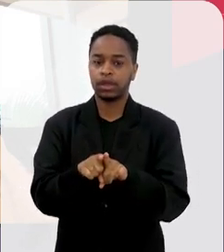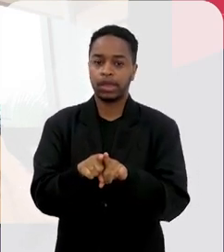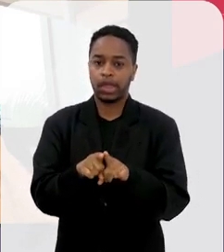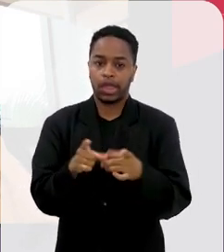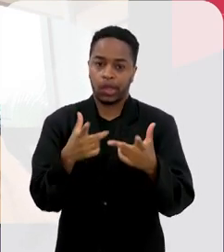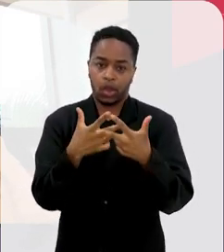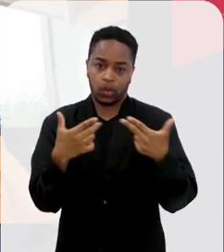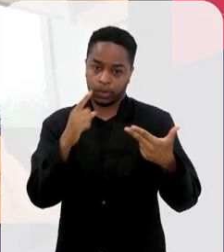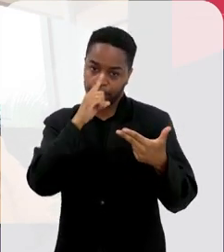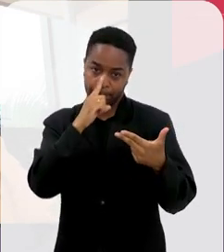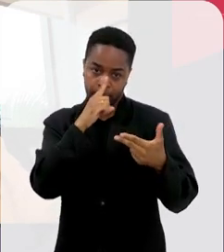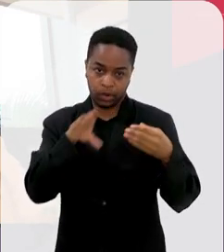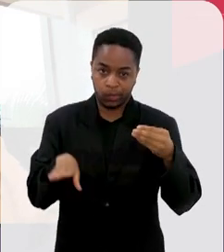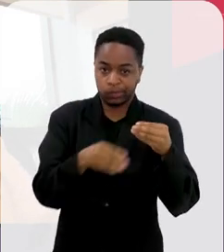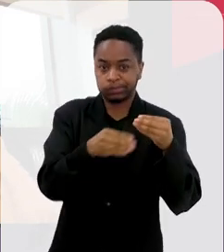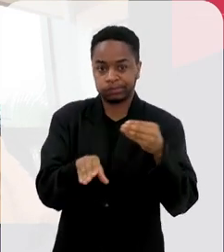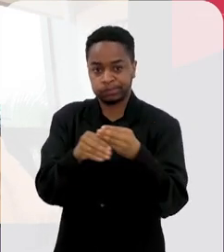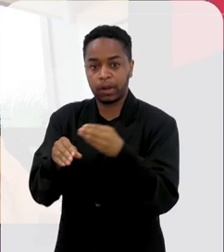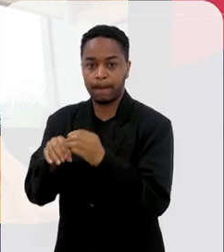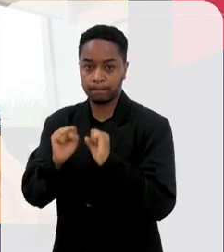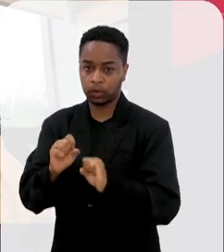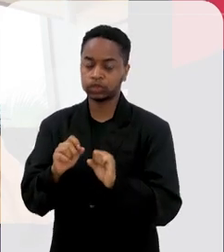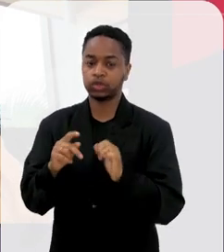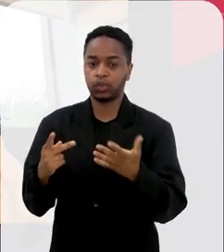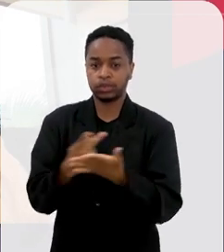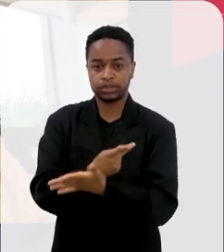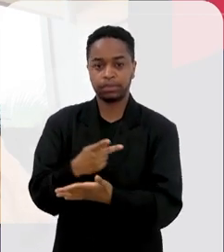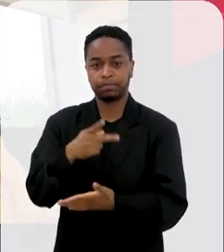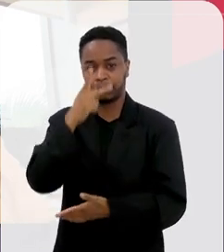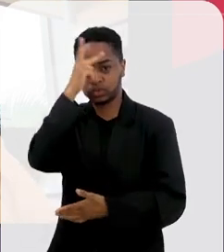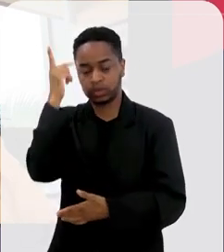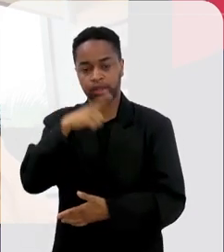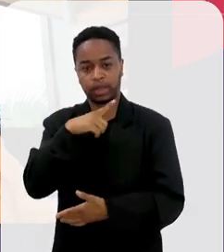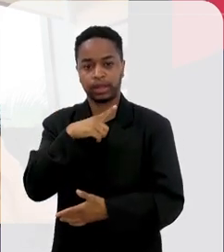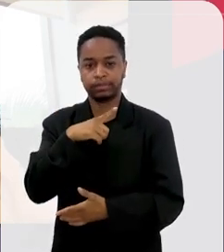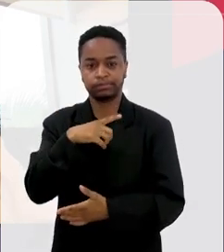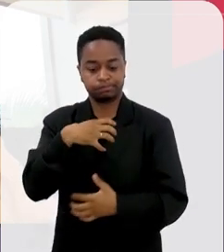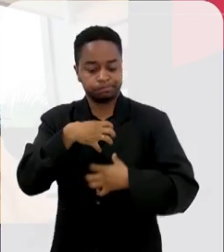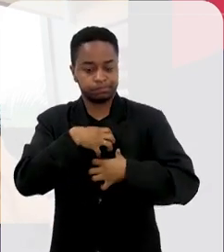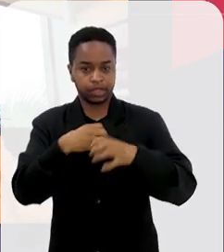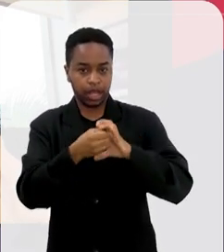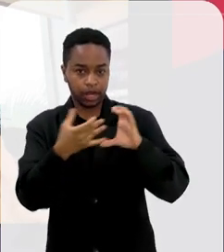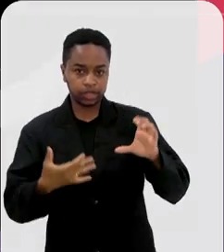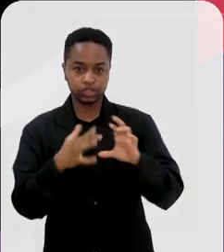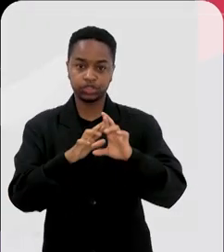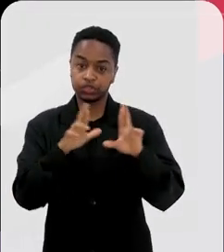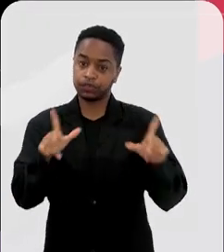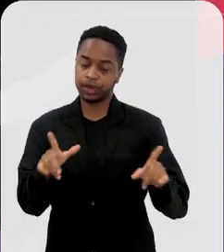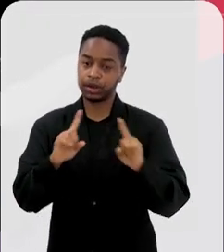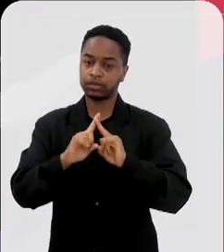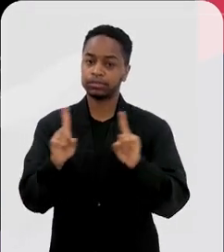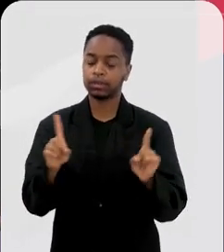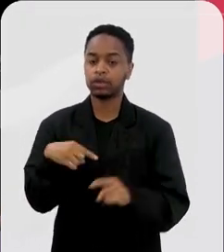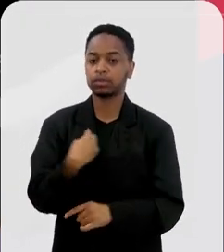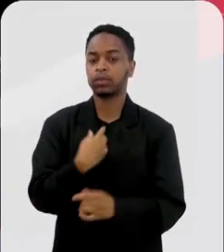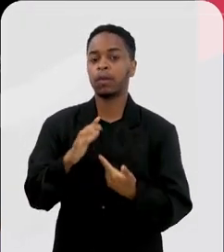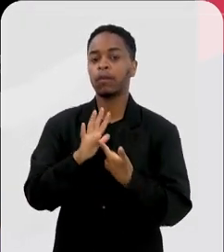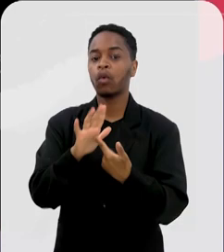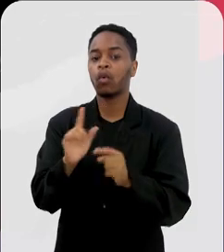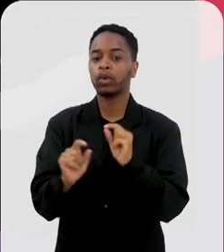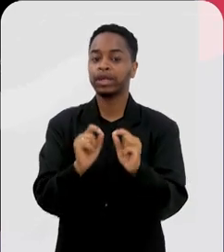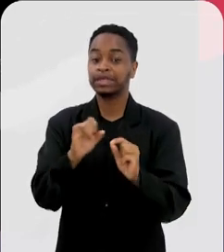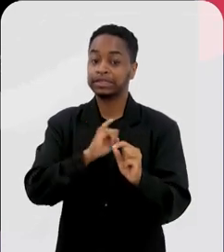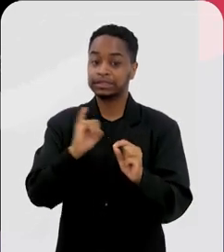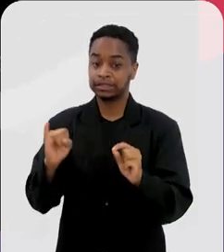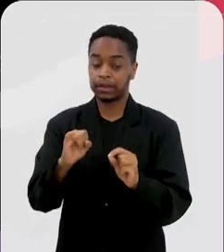dos fatores de risco, né, que contribuem para que o paciente desenvolva ou não determinado sintoma, né, mas o que a gente